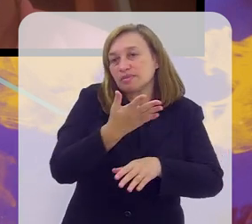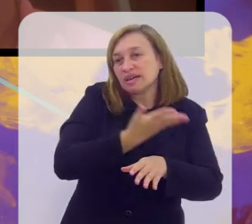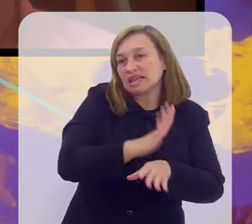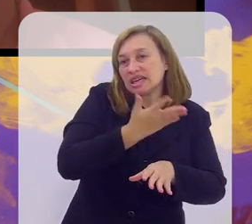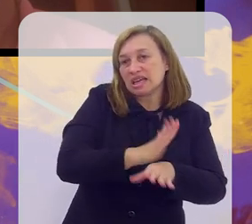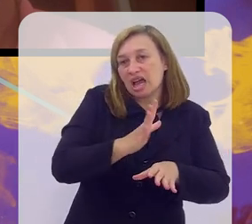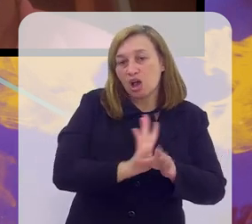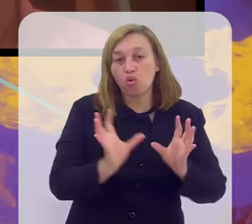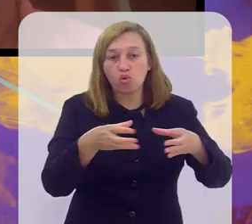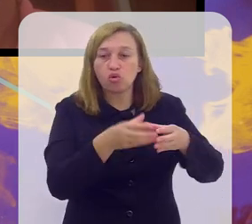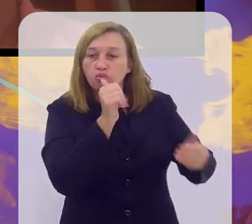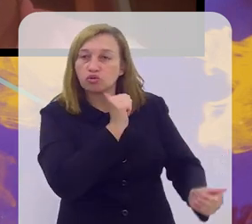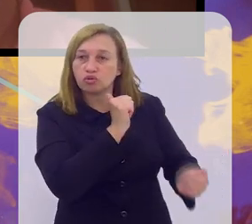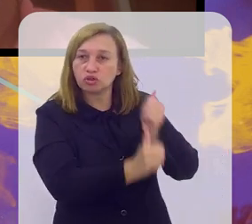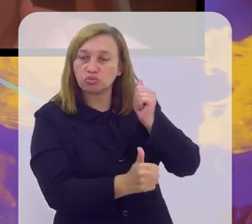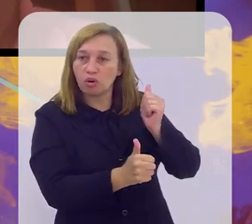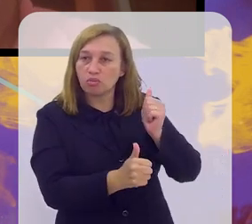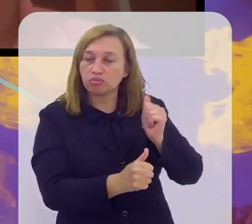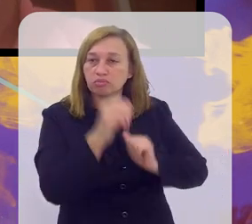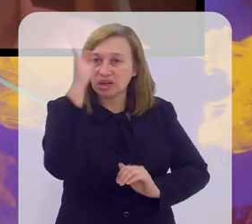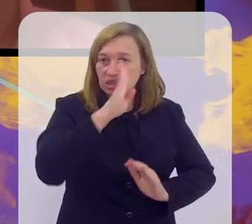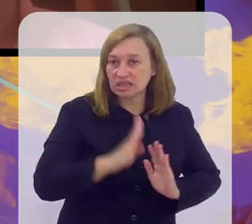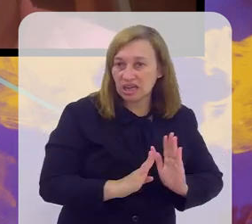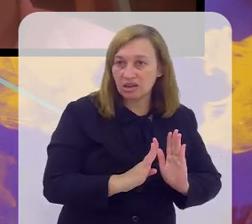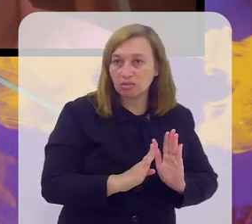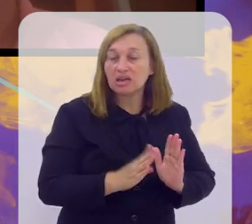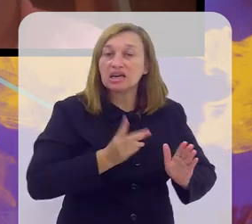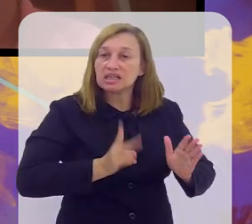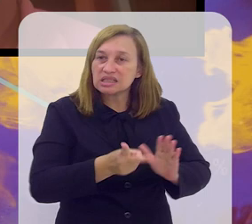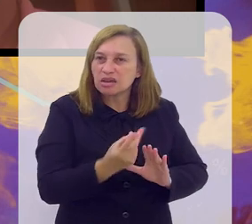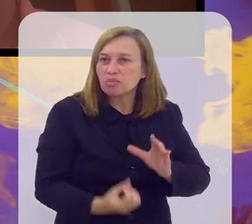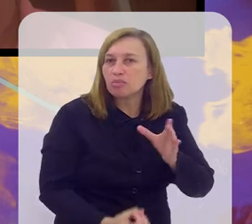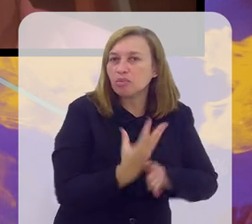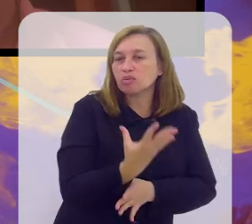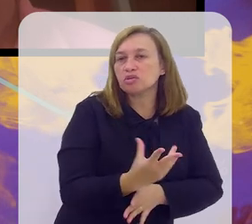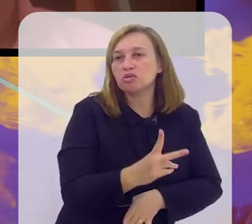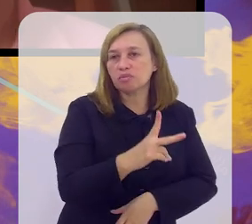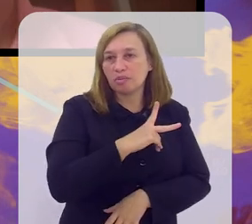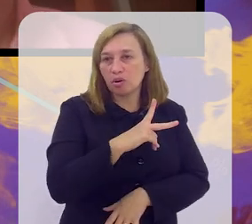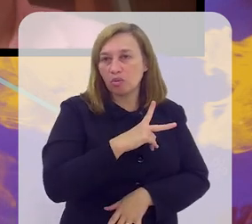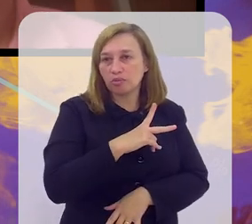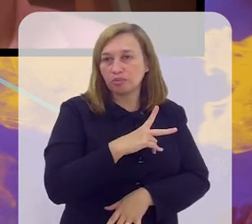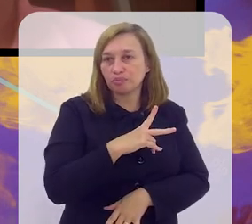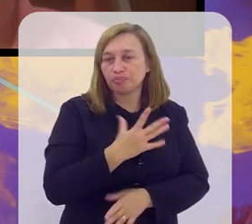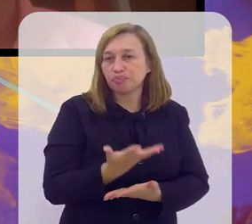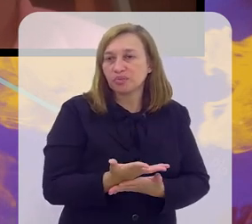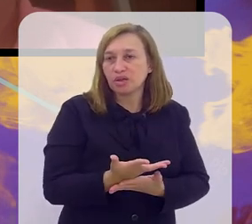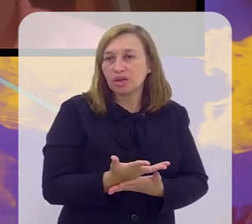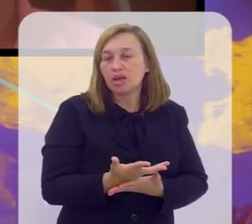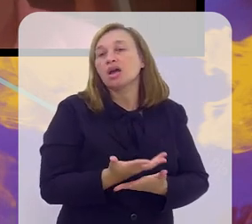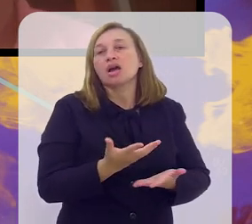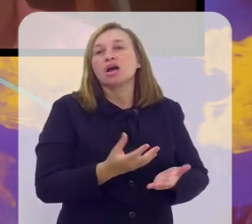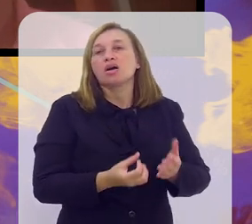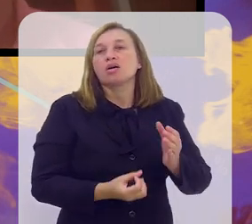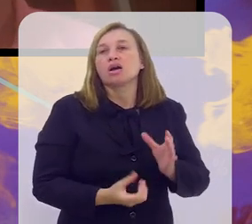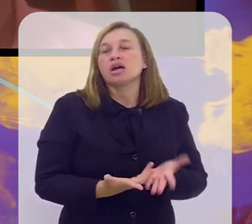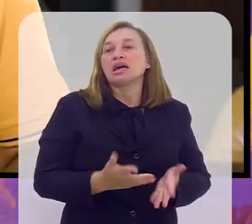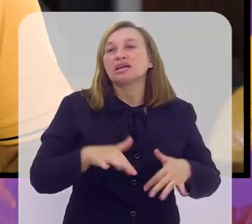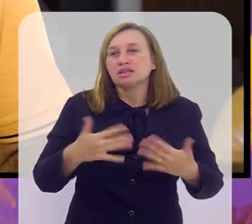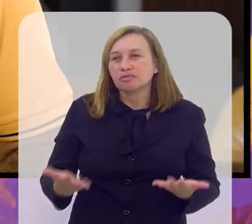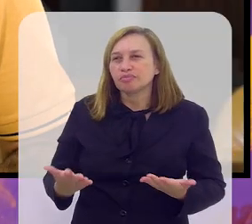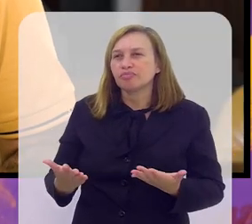brasileira. Até porque o futebol brasileiro sempre produziu para eles, ou seja, para o exterior.